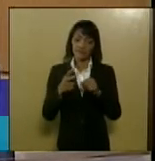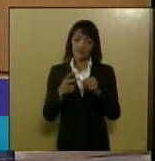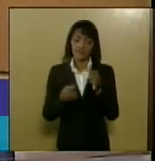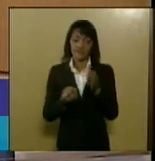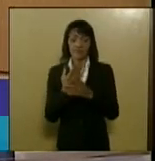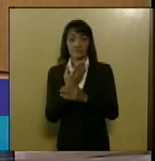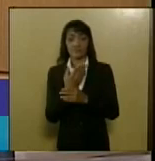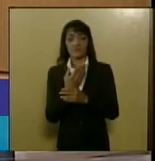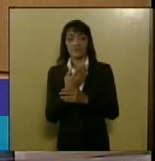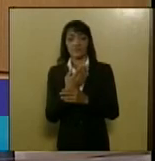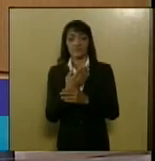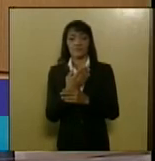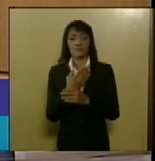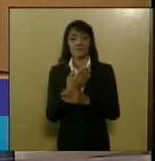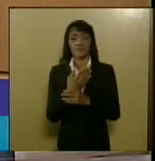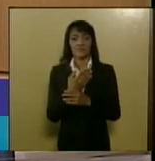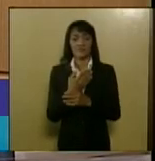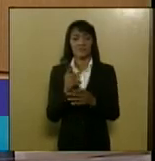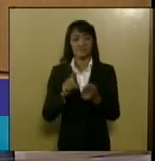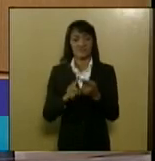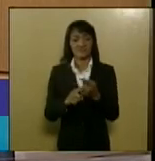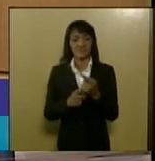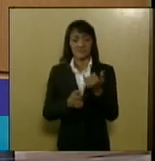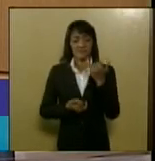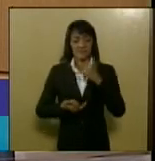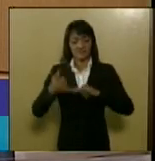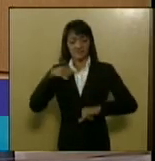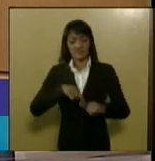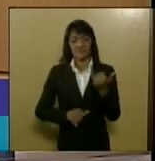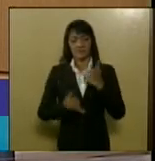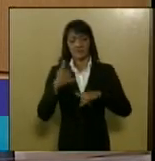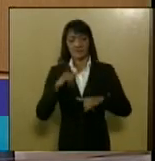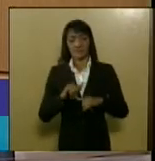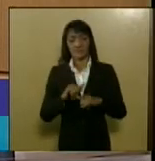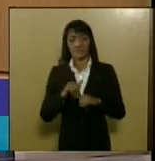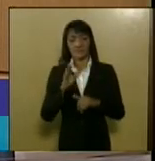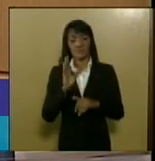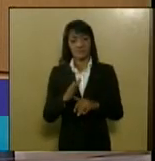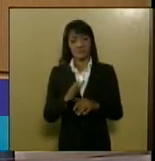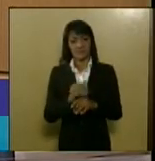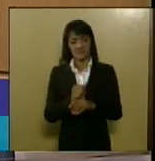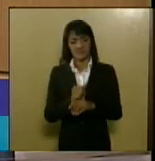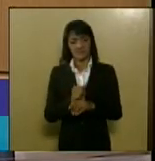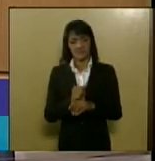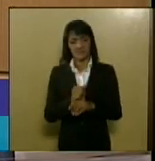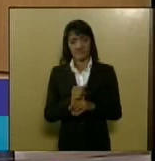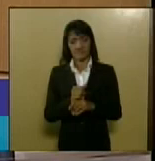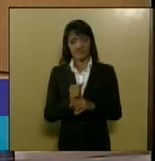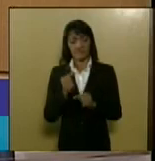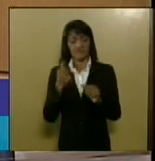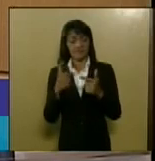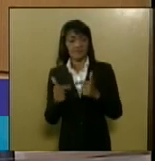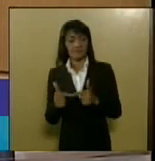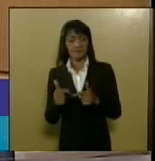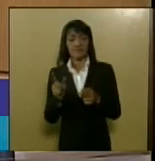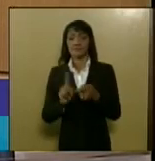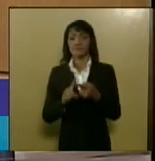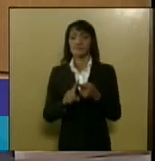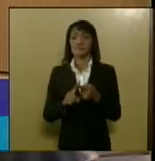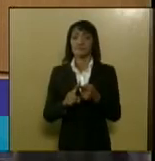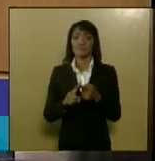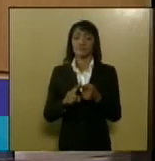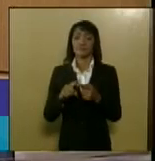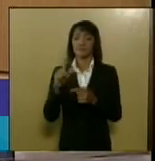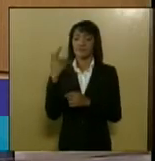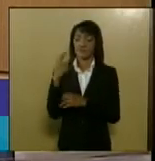devido a várias substâncias que existentes no tabaco no cigarro e também pela presença do monóxido de carbono que é um